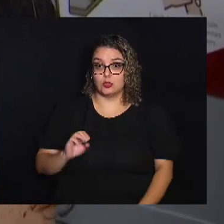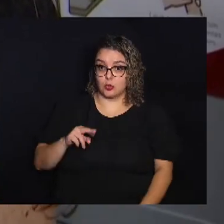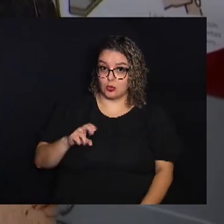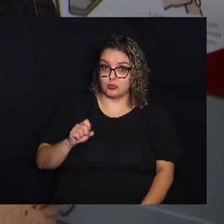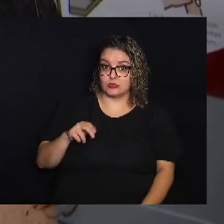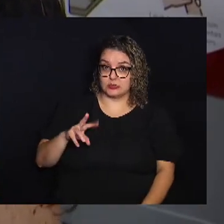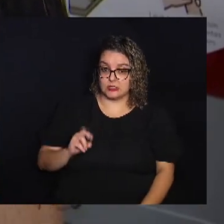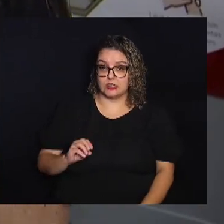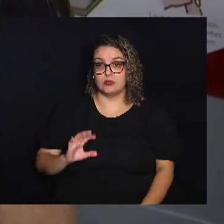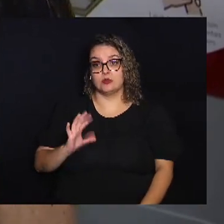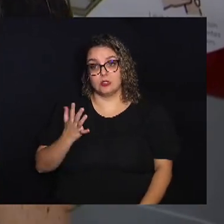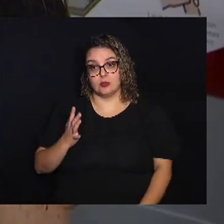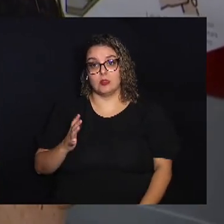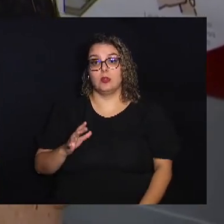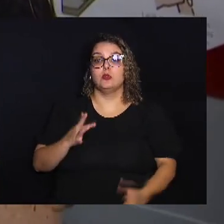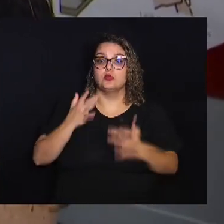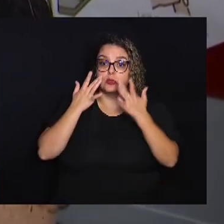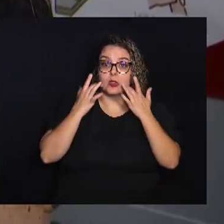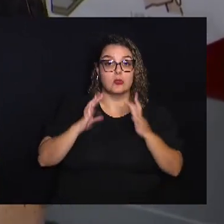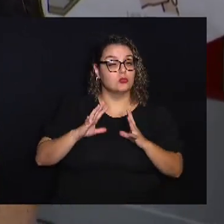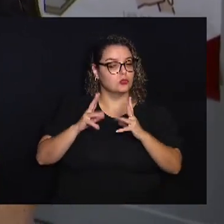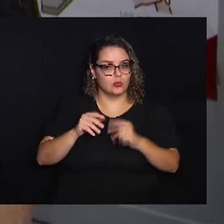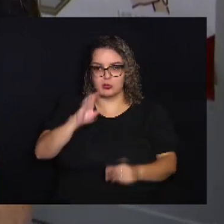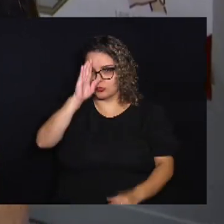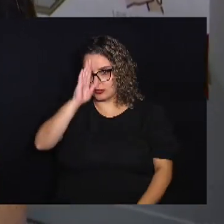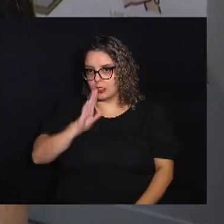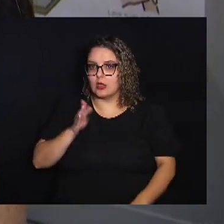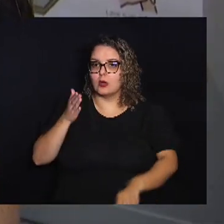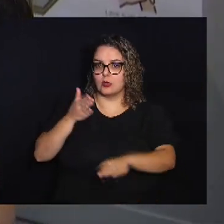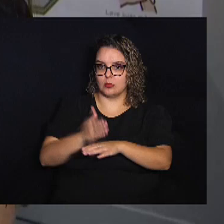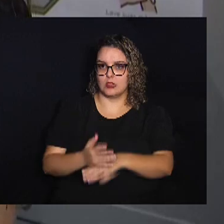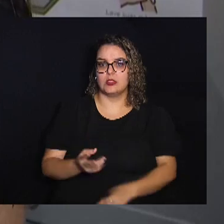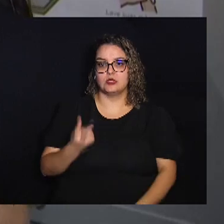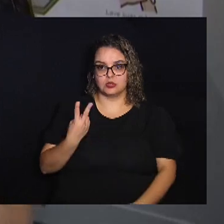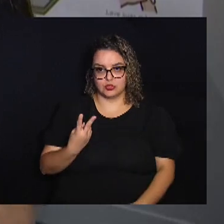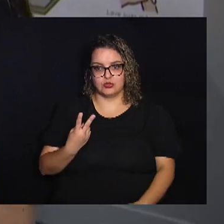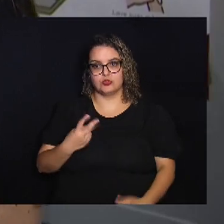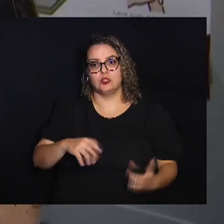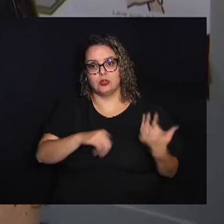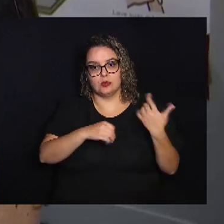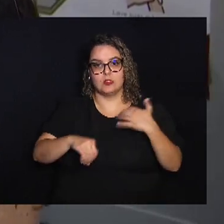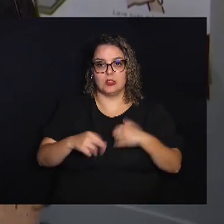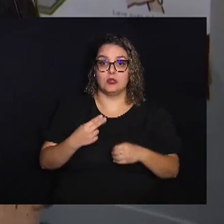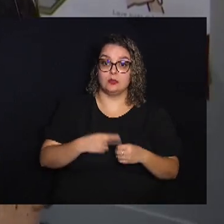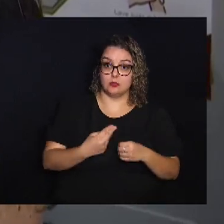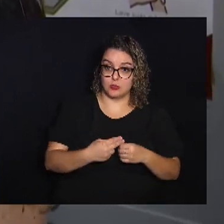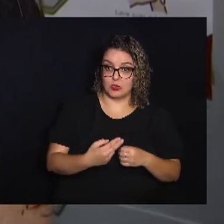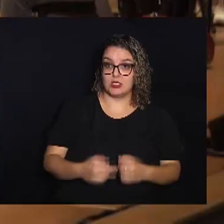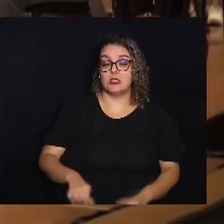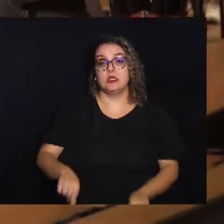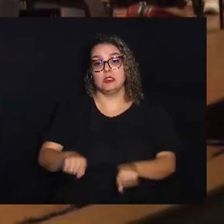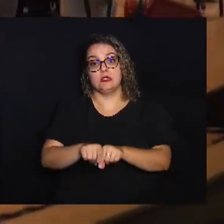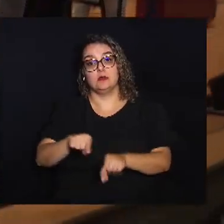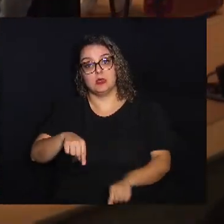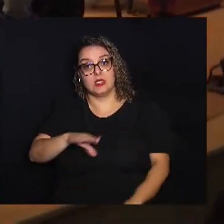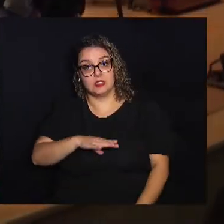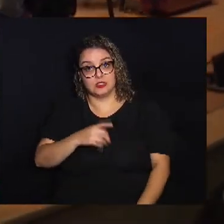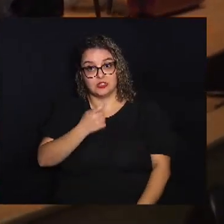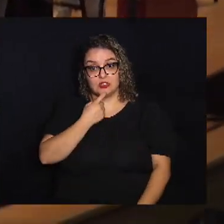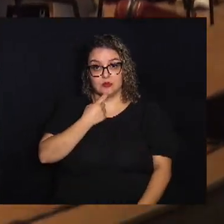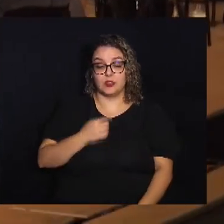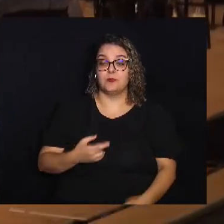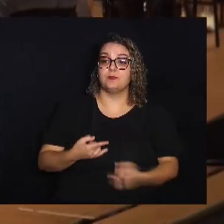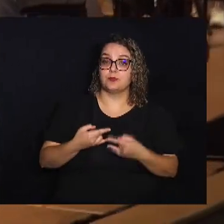No teatro Com instrumentos Totalmente gratuito Com a participação De duas orquestras Da Unicamp Orquestra Sinfônica De Campinas Os